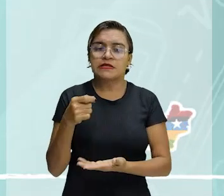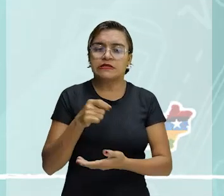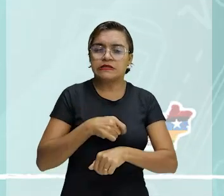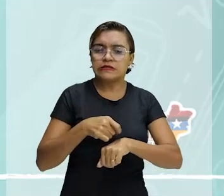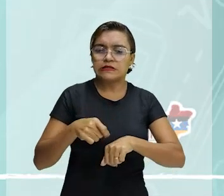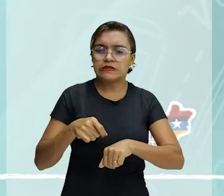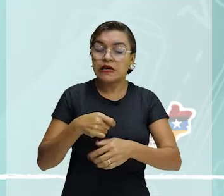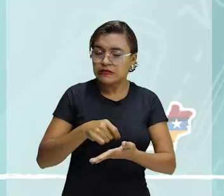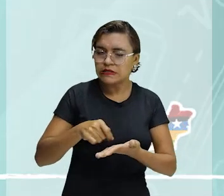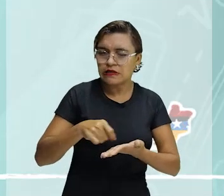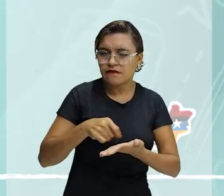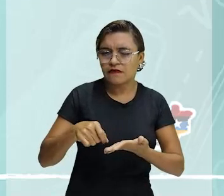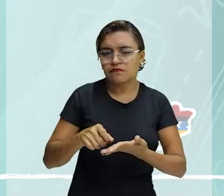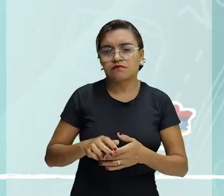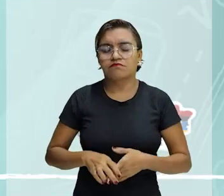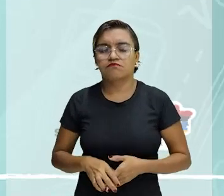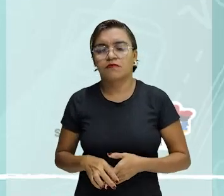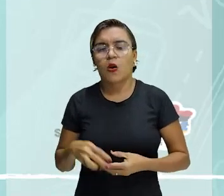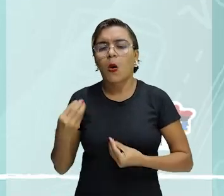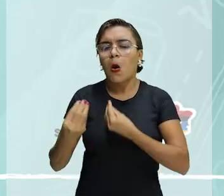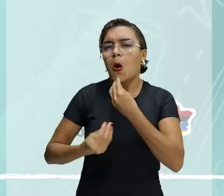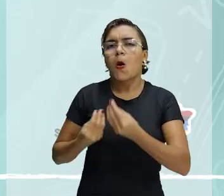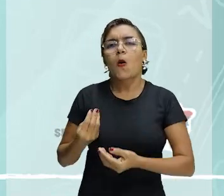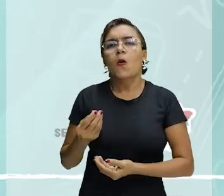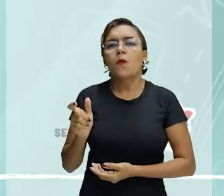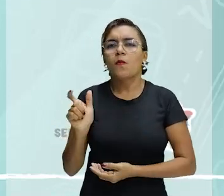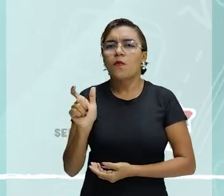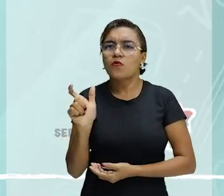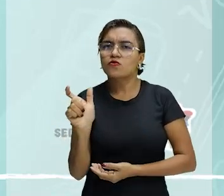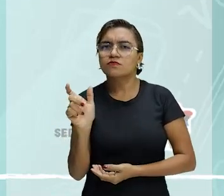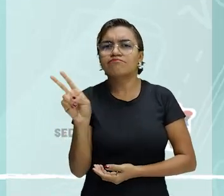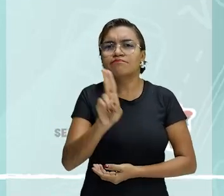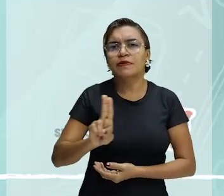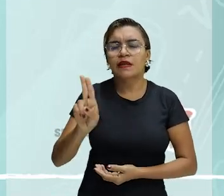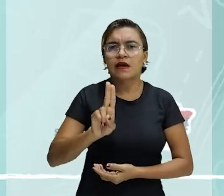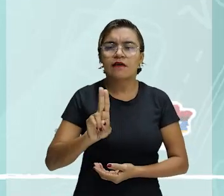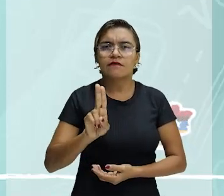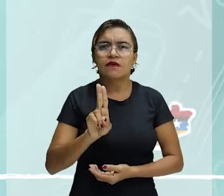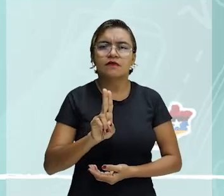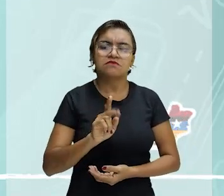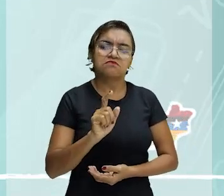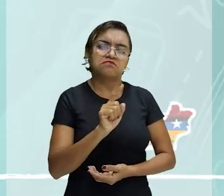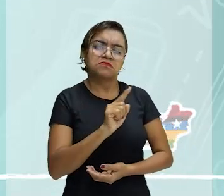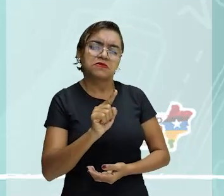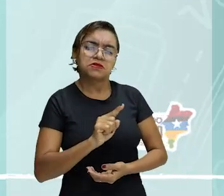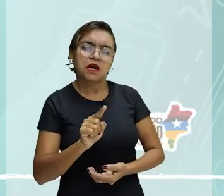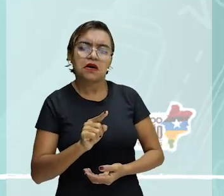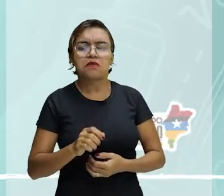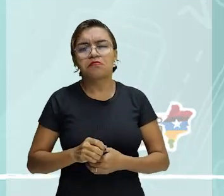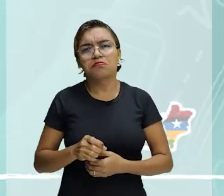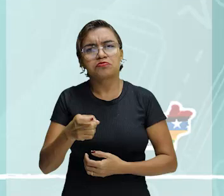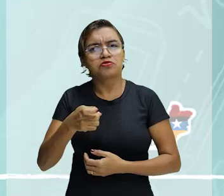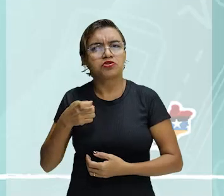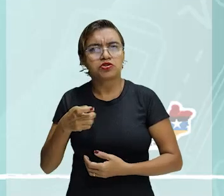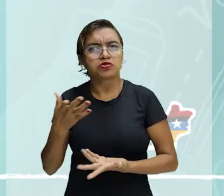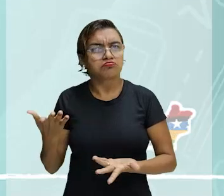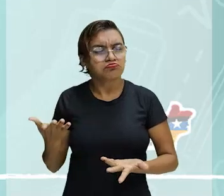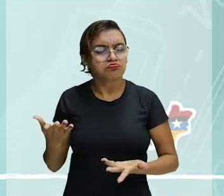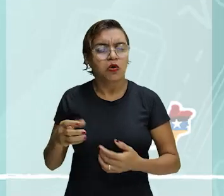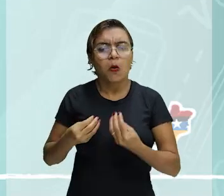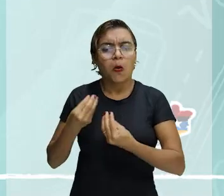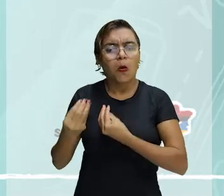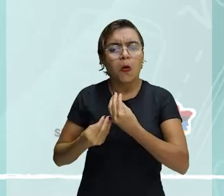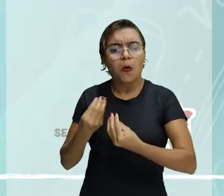seguinte tipo. Esta palavra se escreve com S ou com Z. E esta? É com X ou com CH? Será que essa